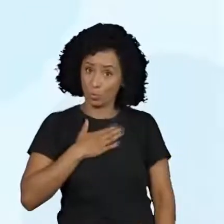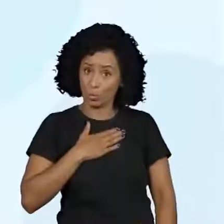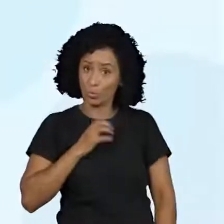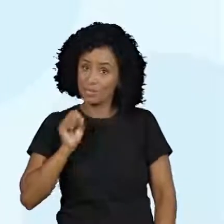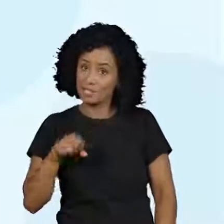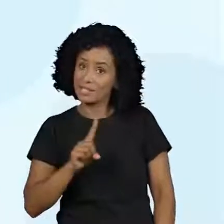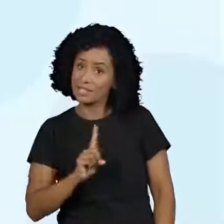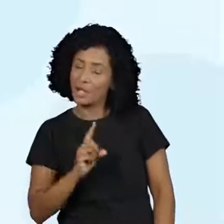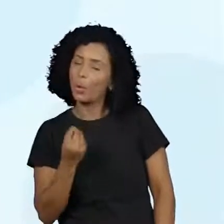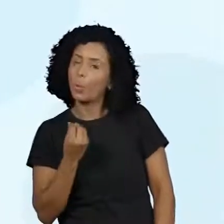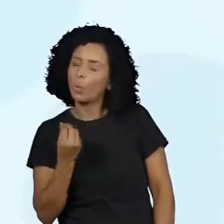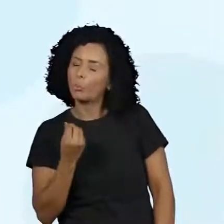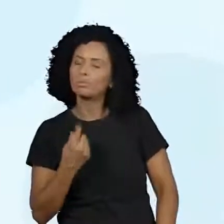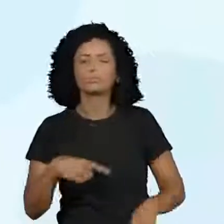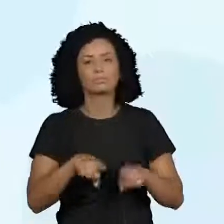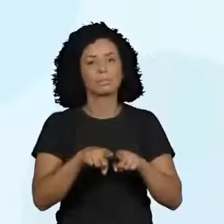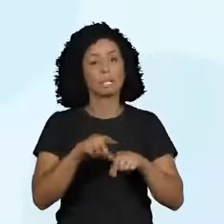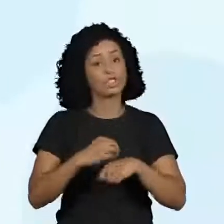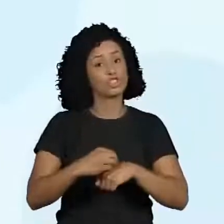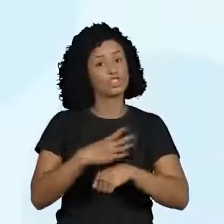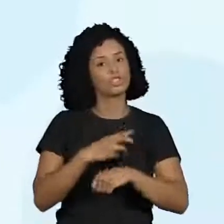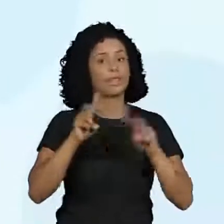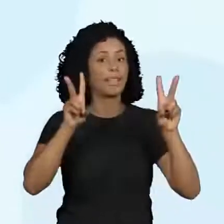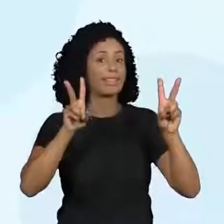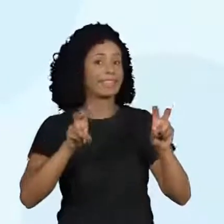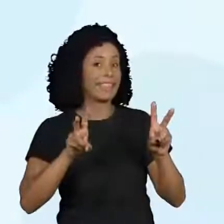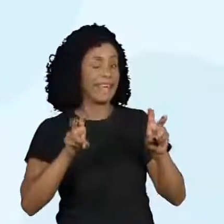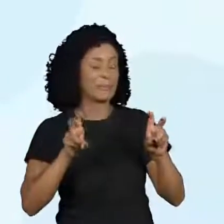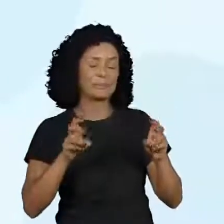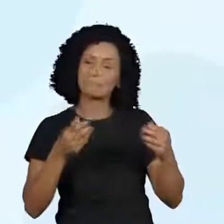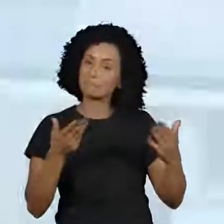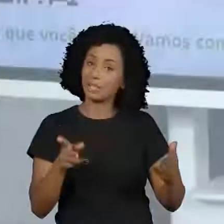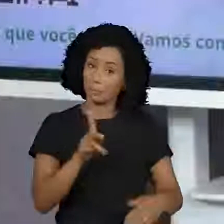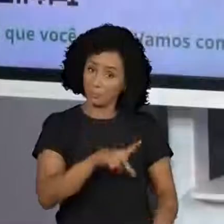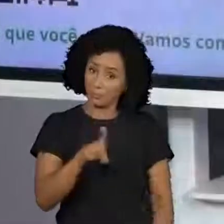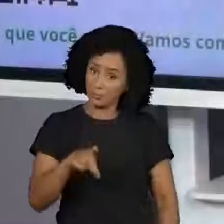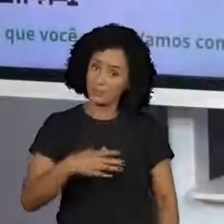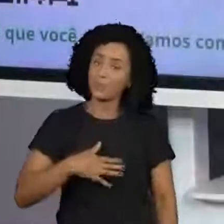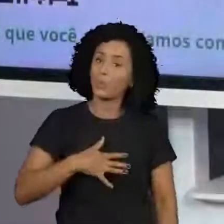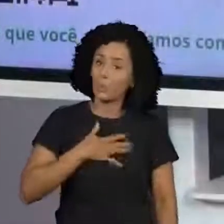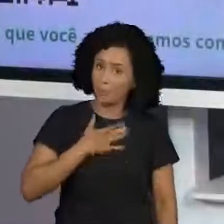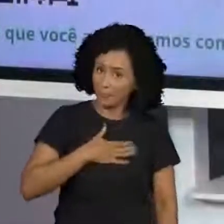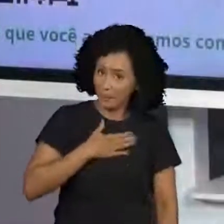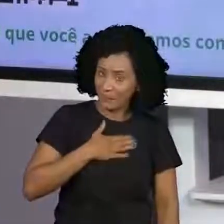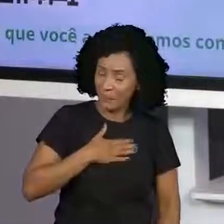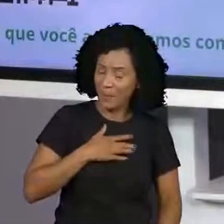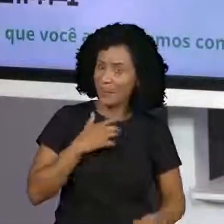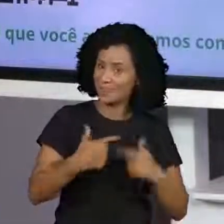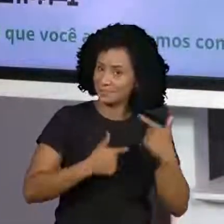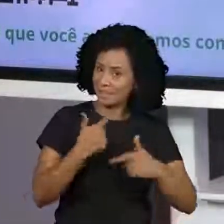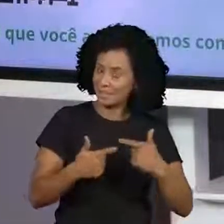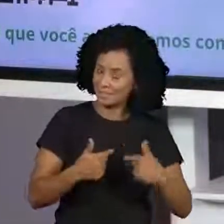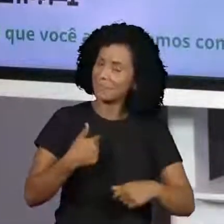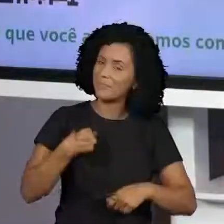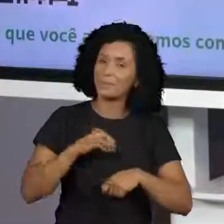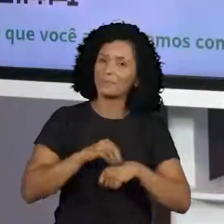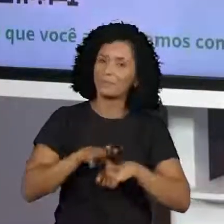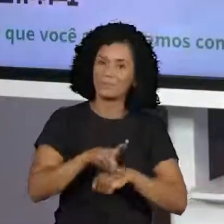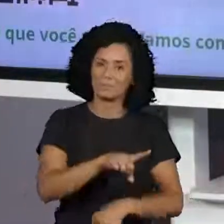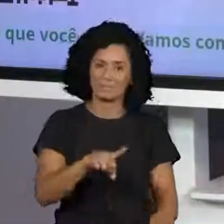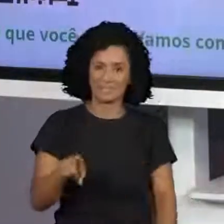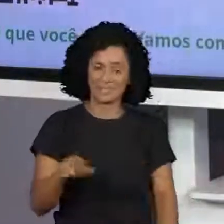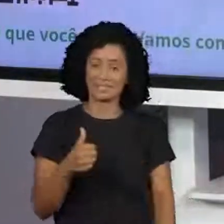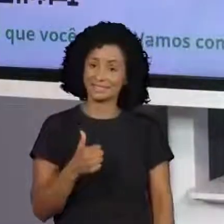deixe também sugestões de temas aí, professores, que vocês queiram trabalhar. Que eu vou lá e pego para vocês, tá bom?